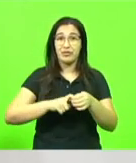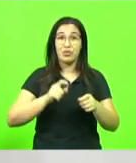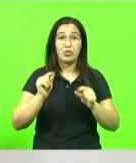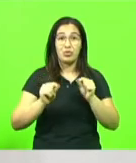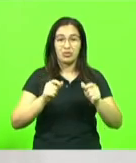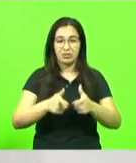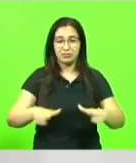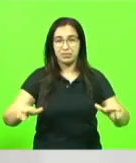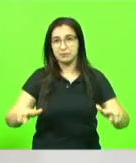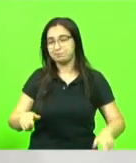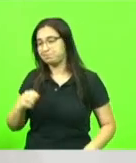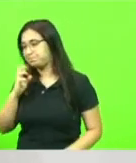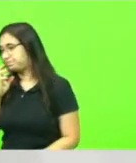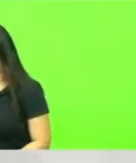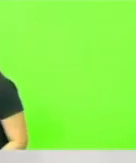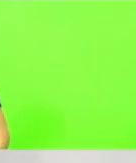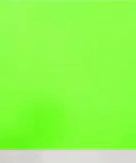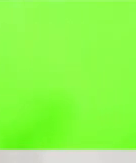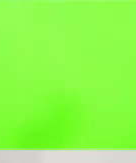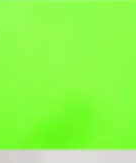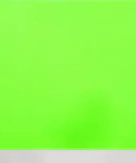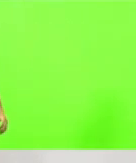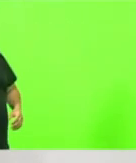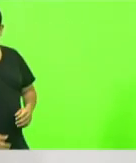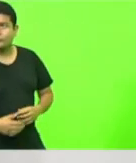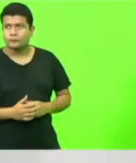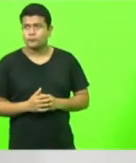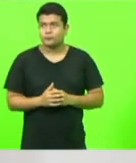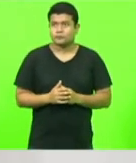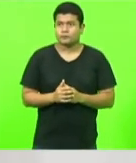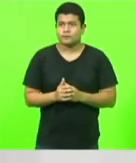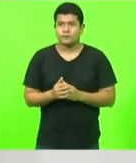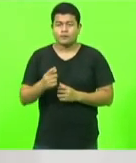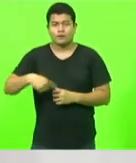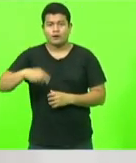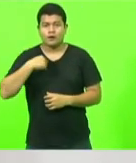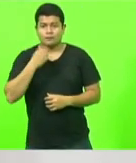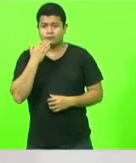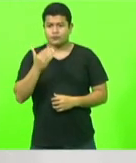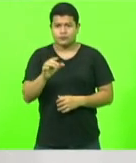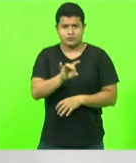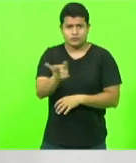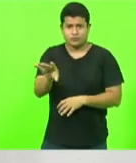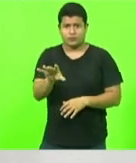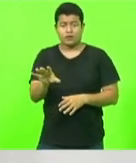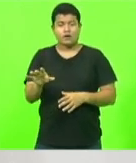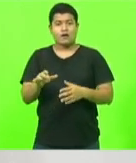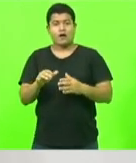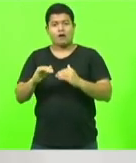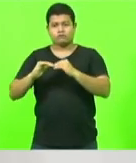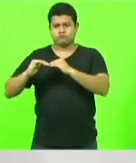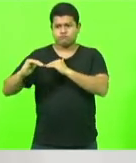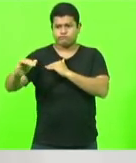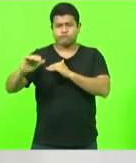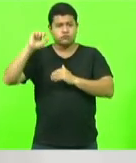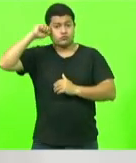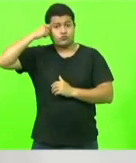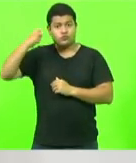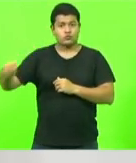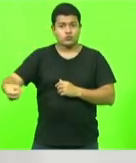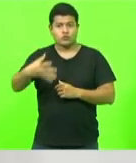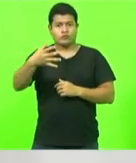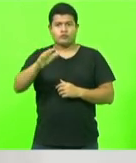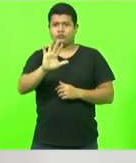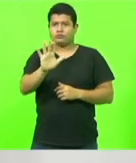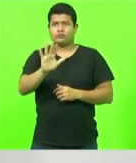E viemos nessa casa aqui, senhor presidente, não apenas solicitar a recuperação total, mas, nesse momento, chegar ao